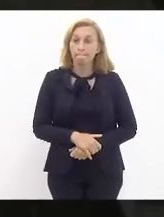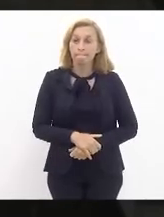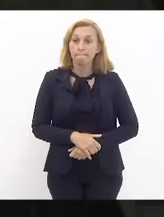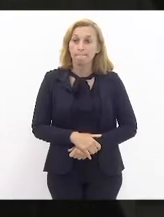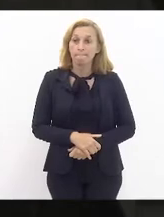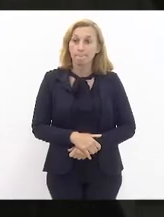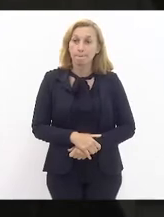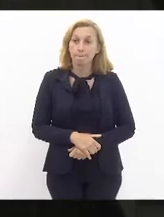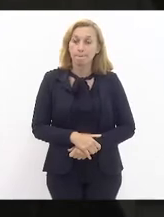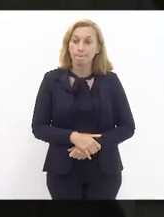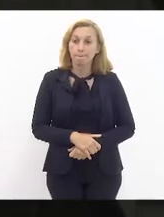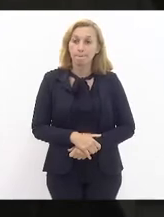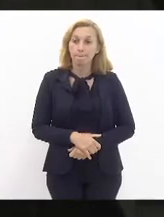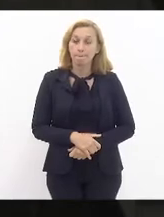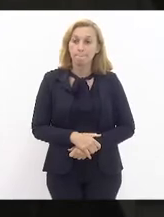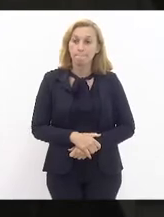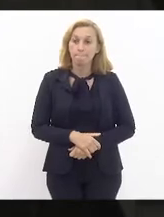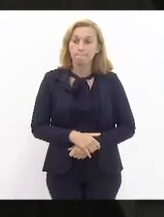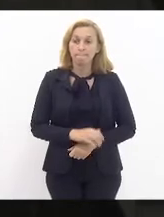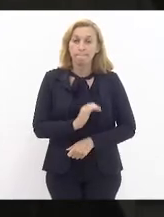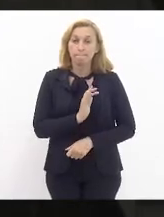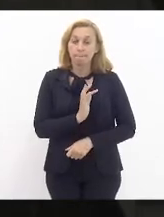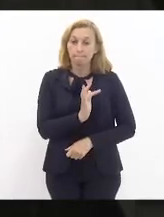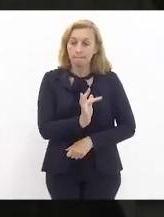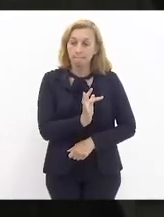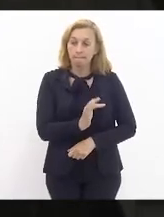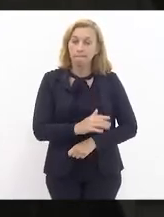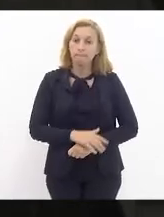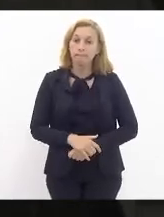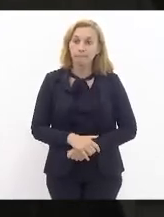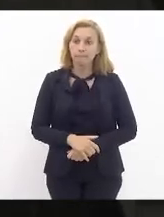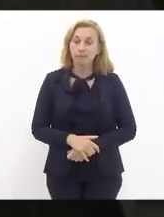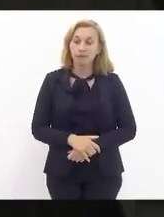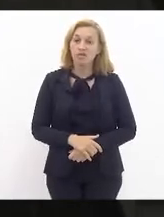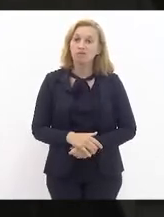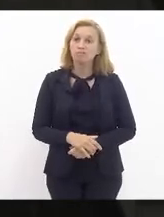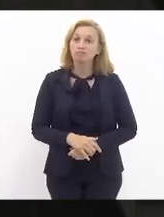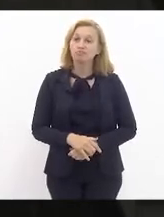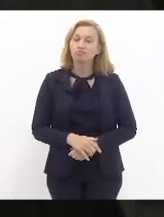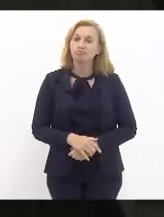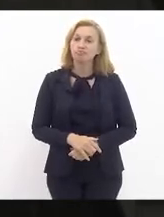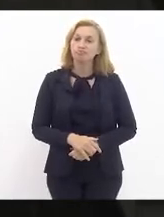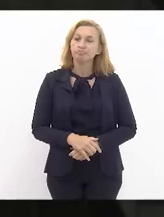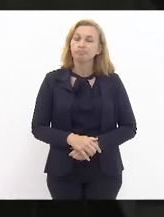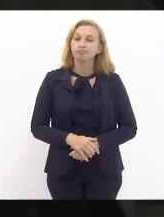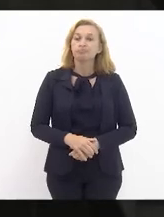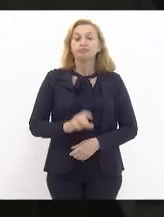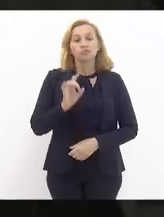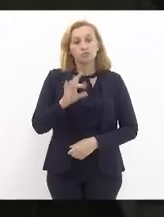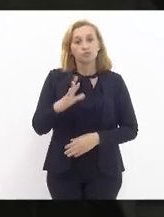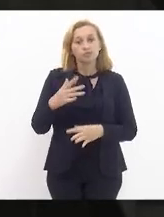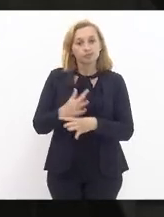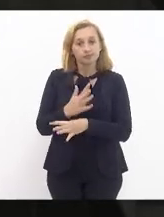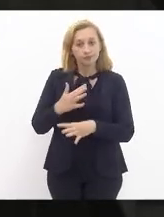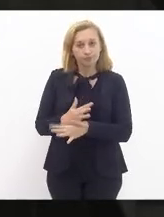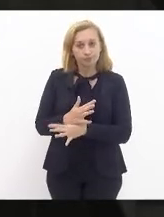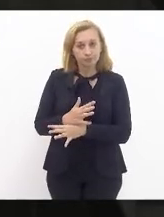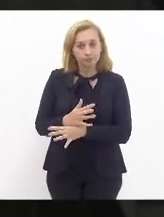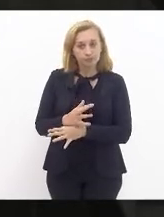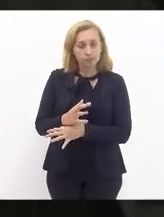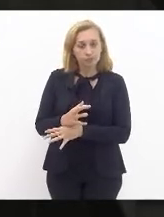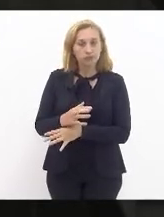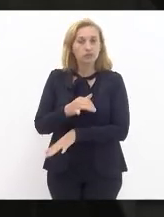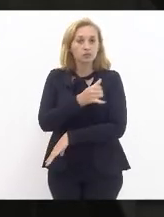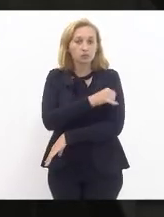e na Baixada Fluminense. Vou começar só na cidade do Rio de Janeiro. Só na